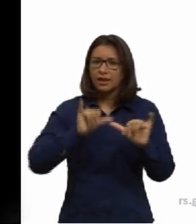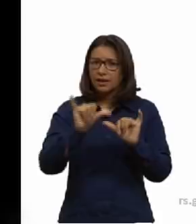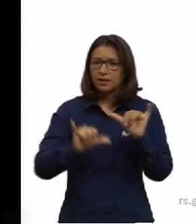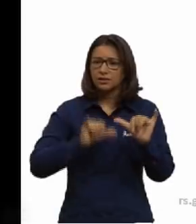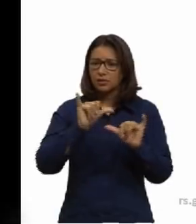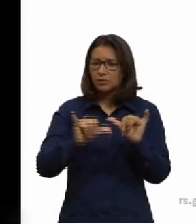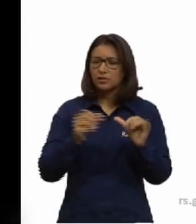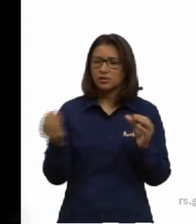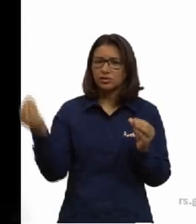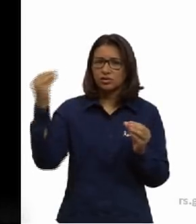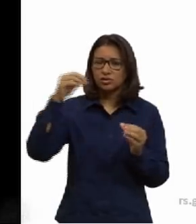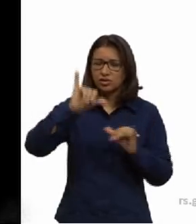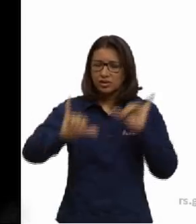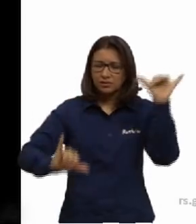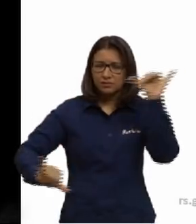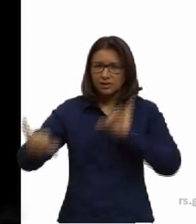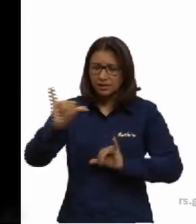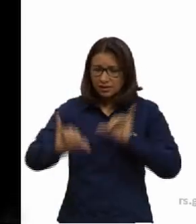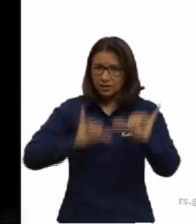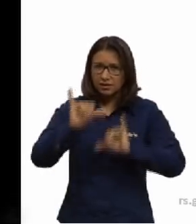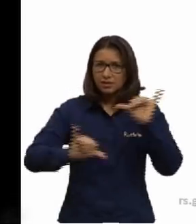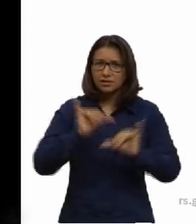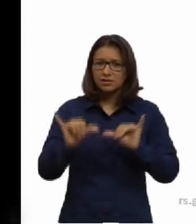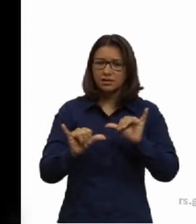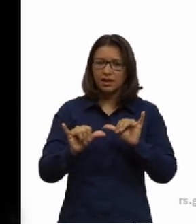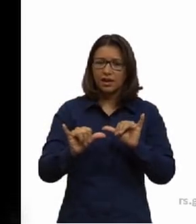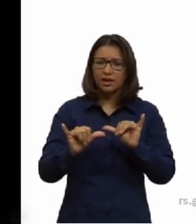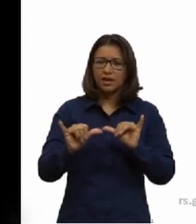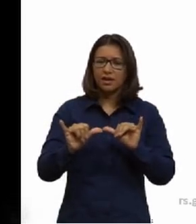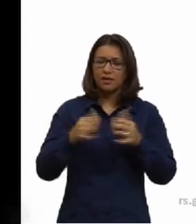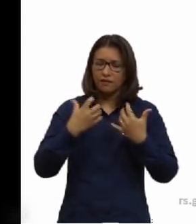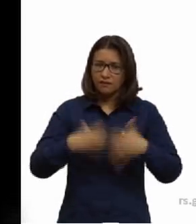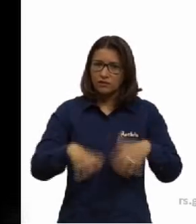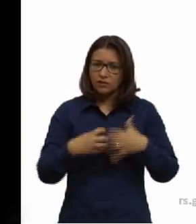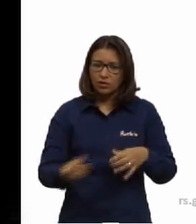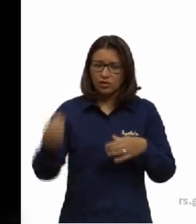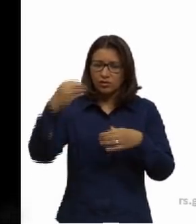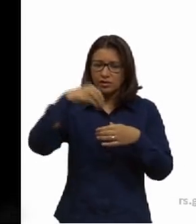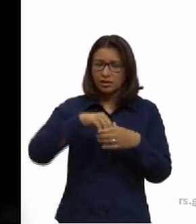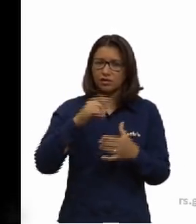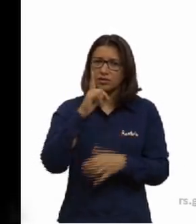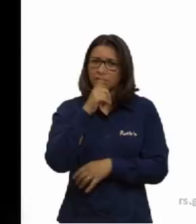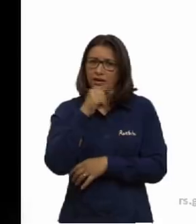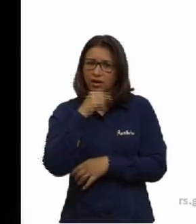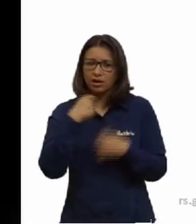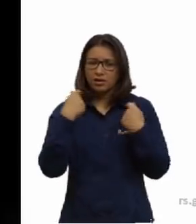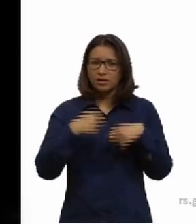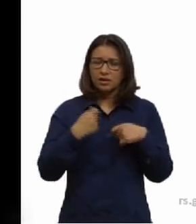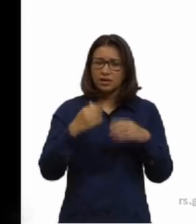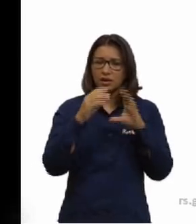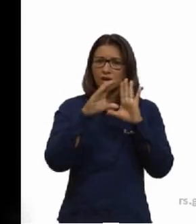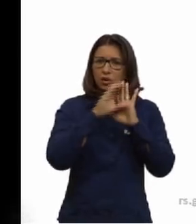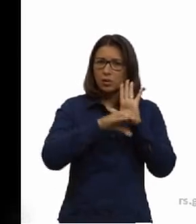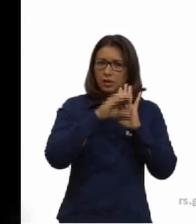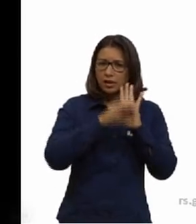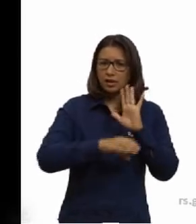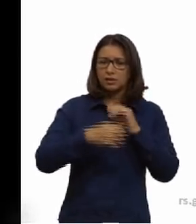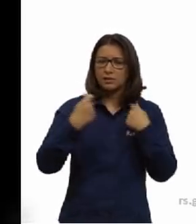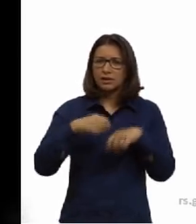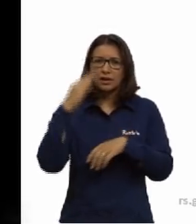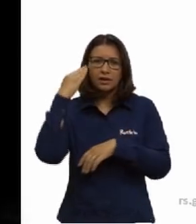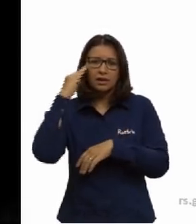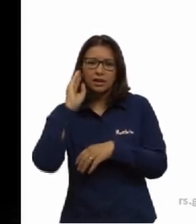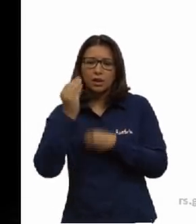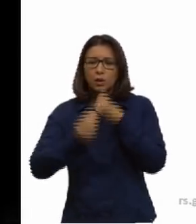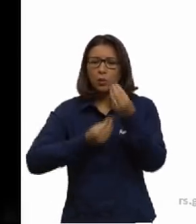dentro da água. A gente tem muitos conceitos que a gente precisa entender do funcionamento da